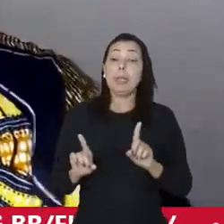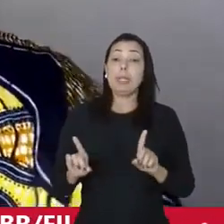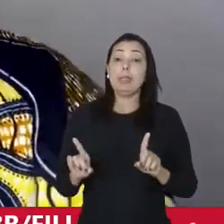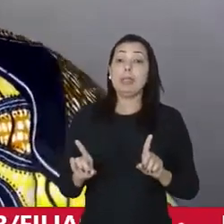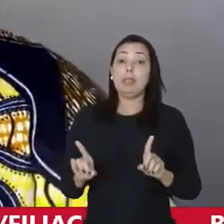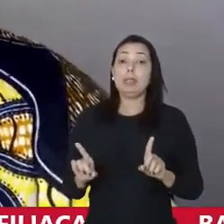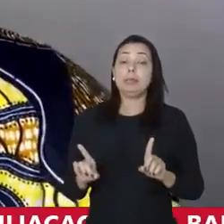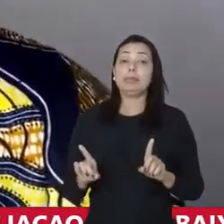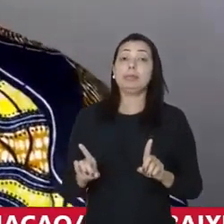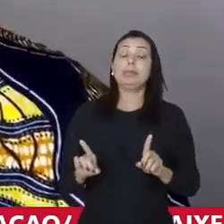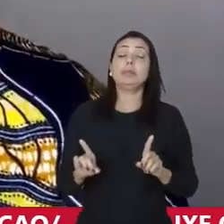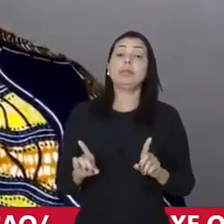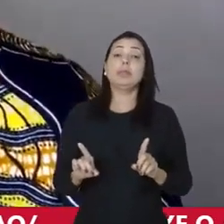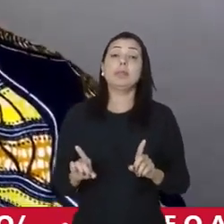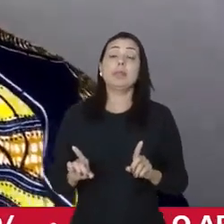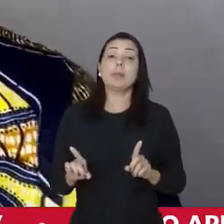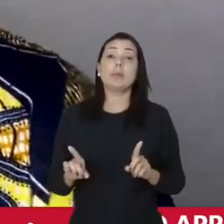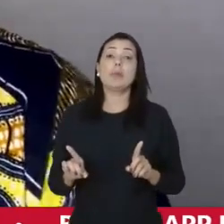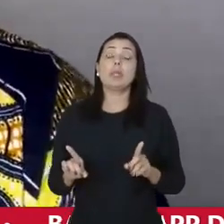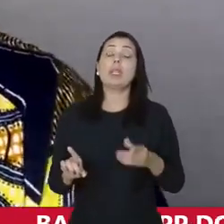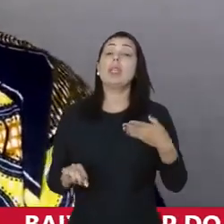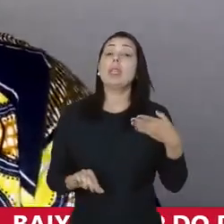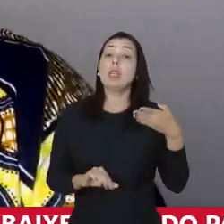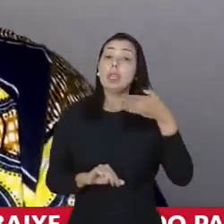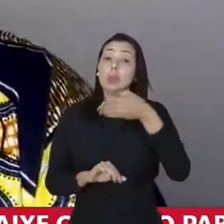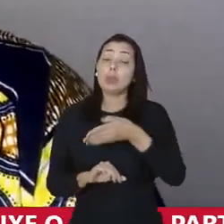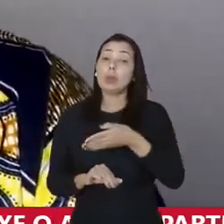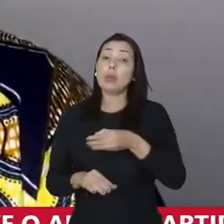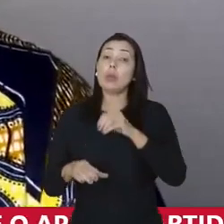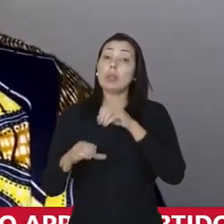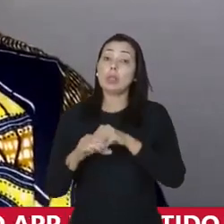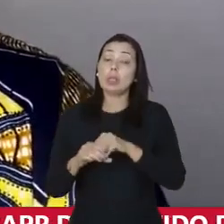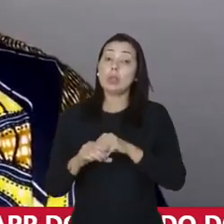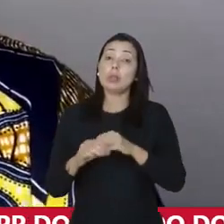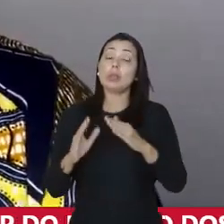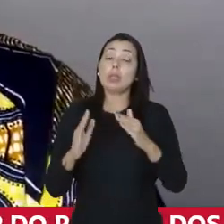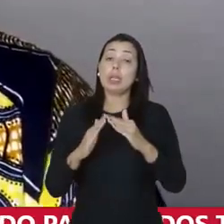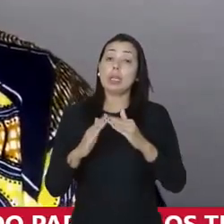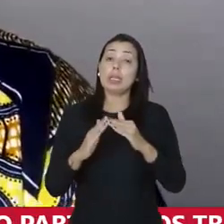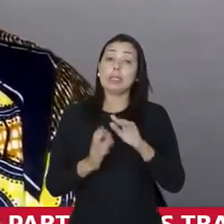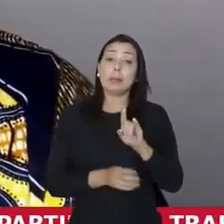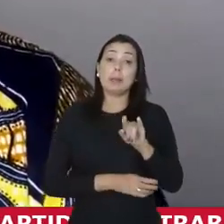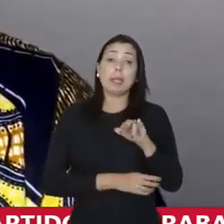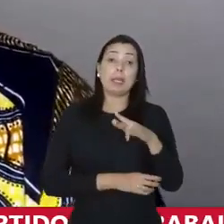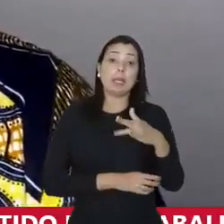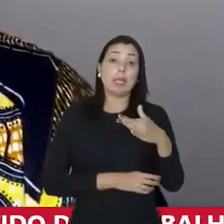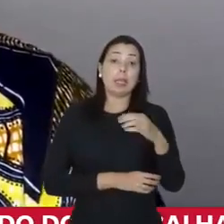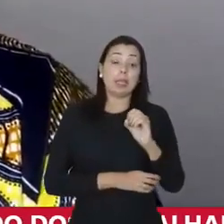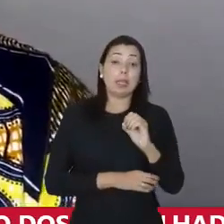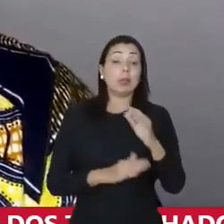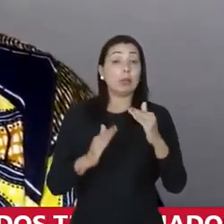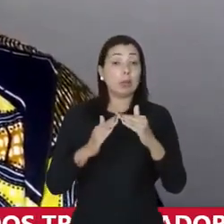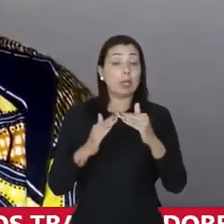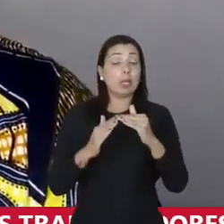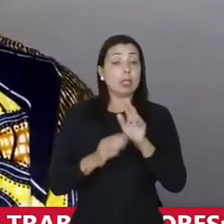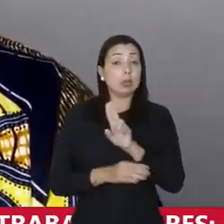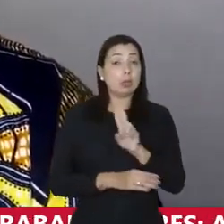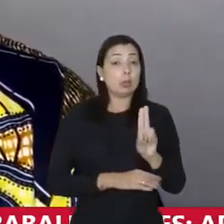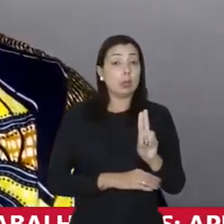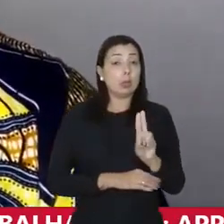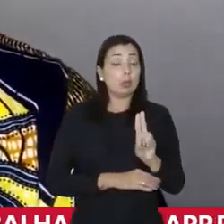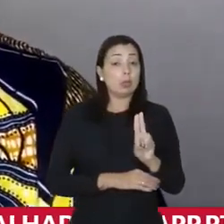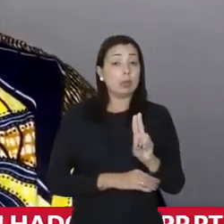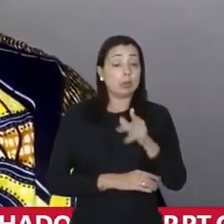desde o momento que a gente entrou dentro da Casa Bernardo Vieira de Mello, que é uma casa que leva o nome do